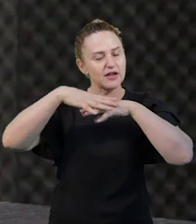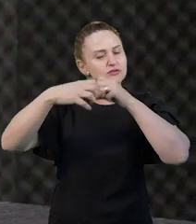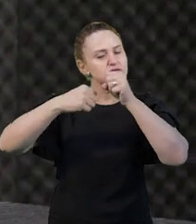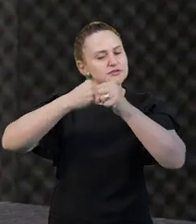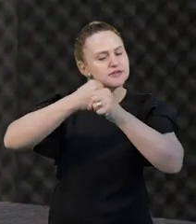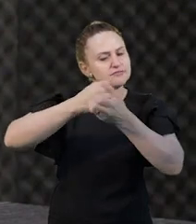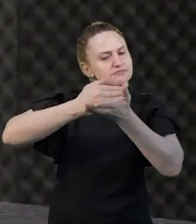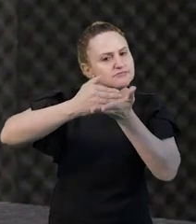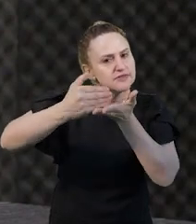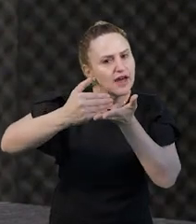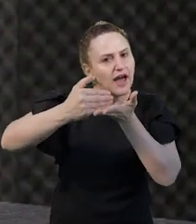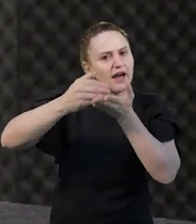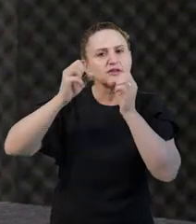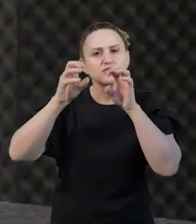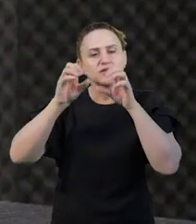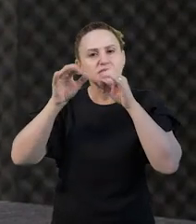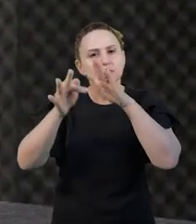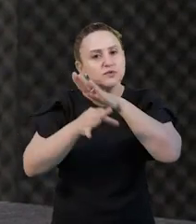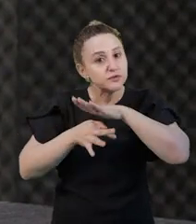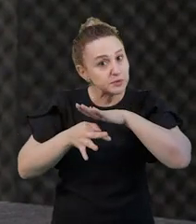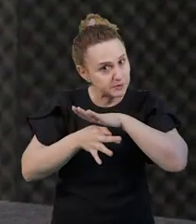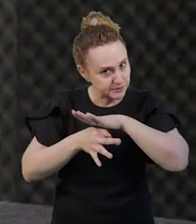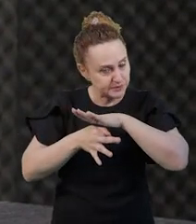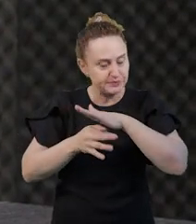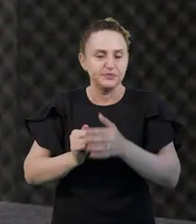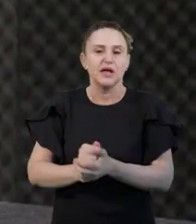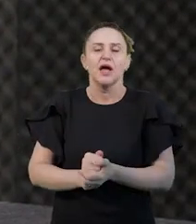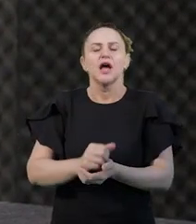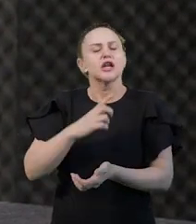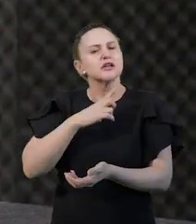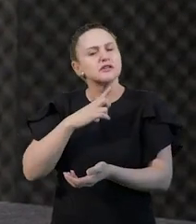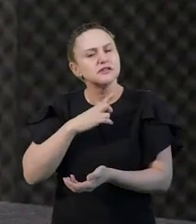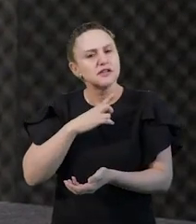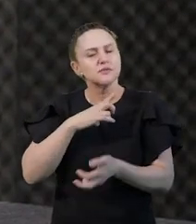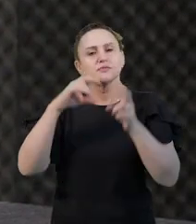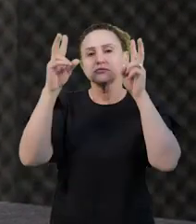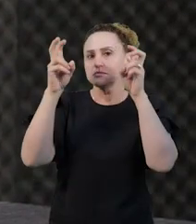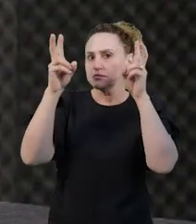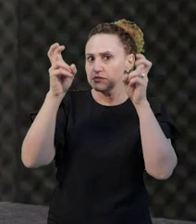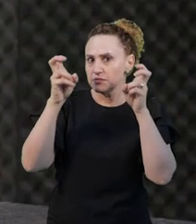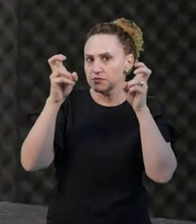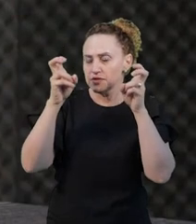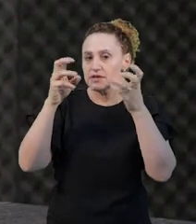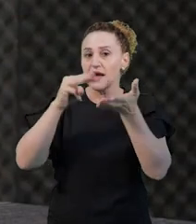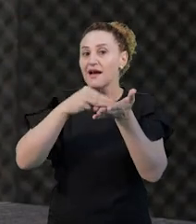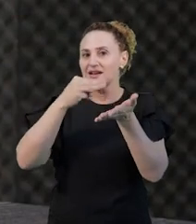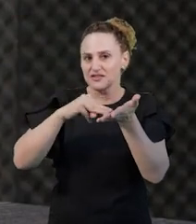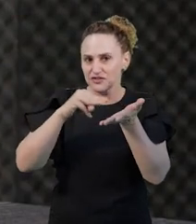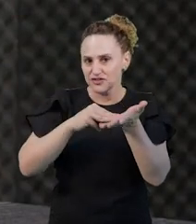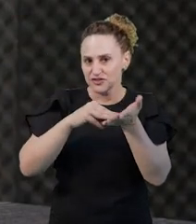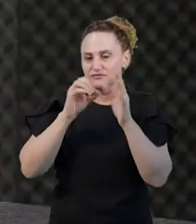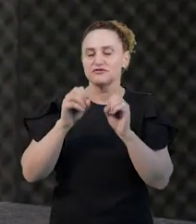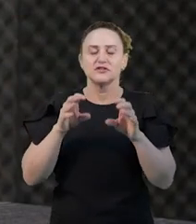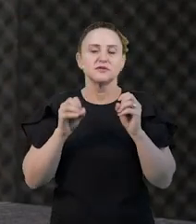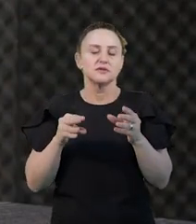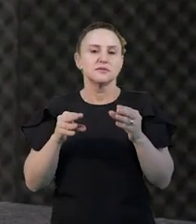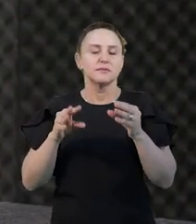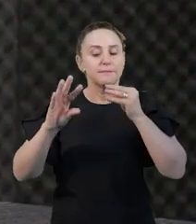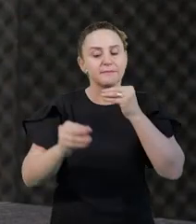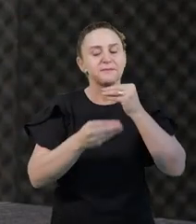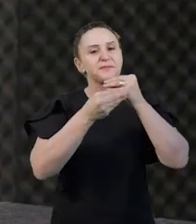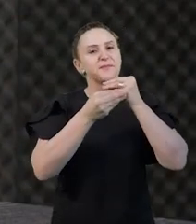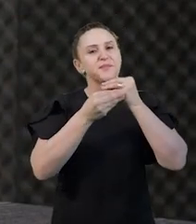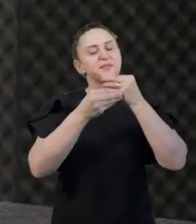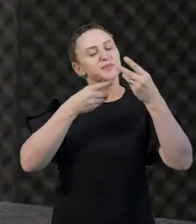fundamental, nós temos tratado sobre as metodologias de ensino. Para contribuir com essas discussões,